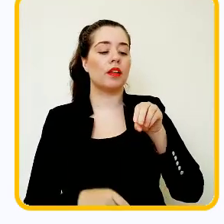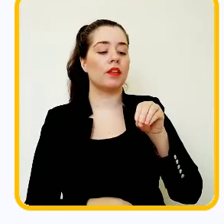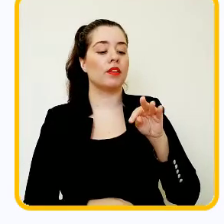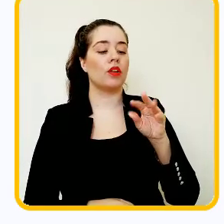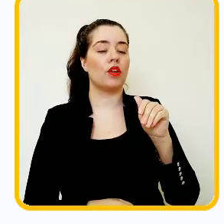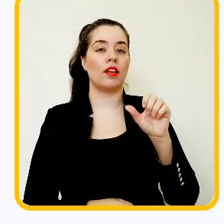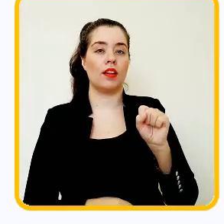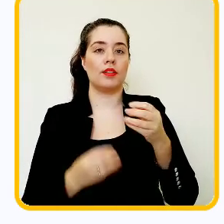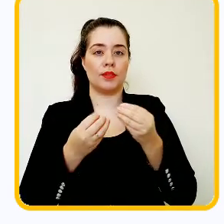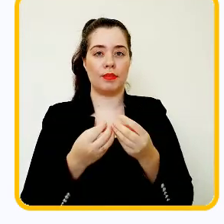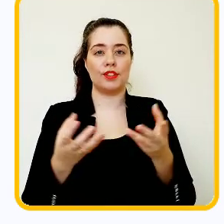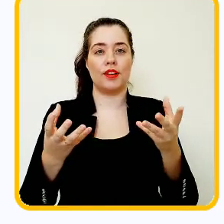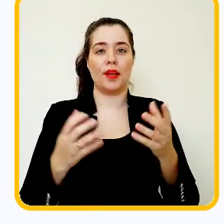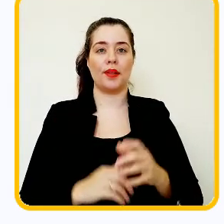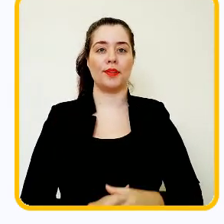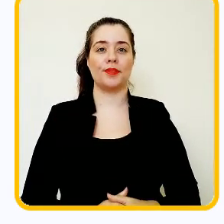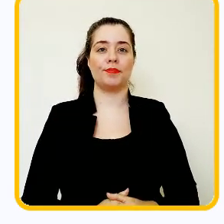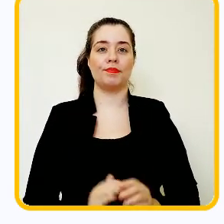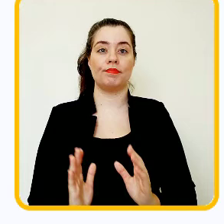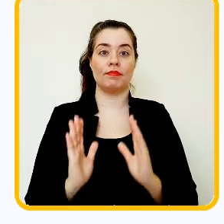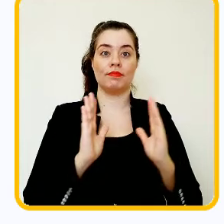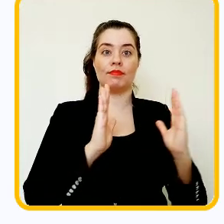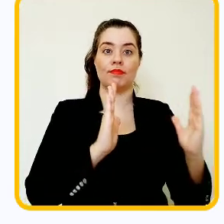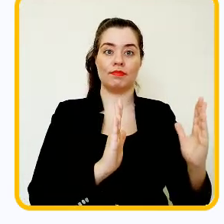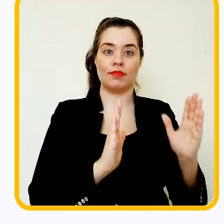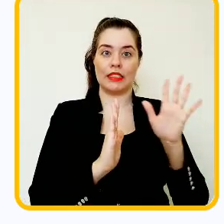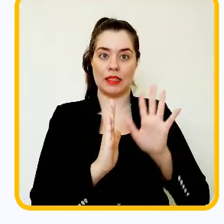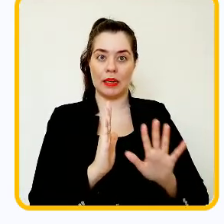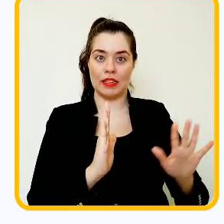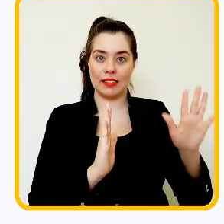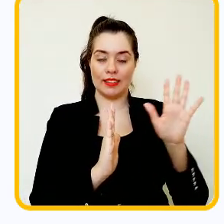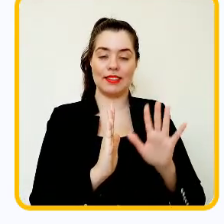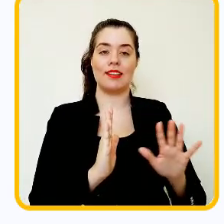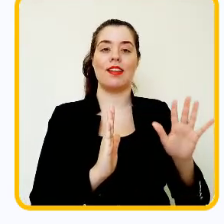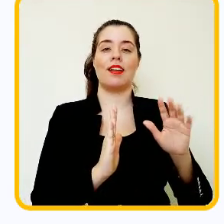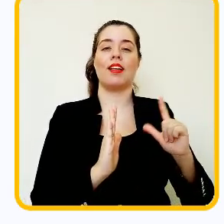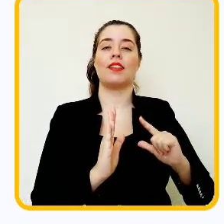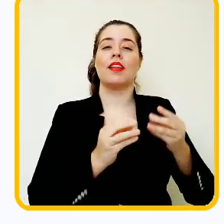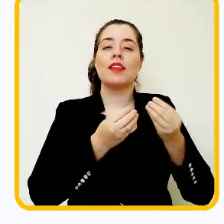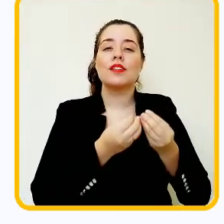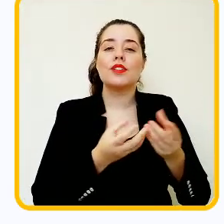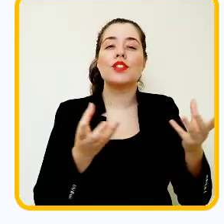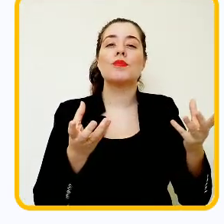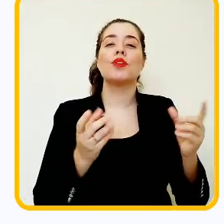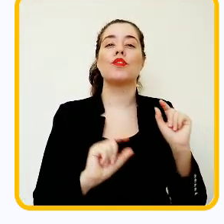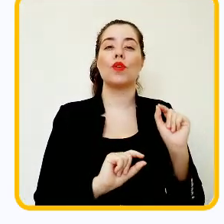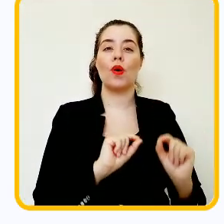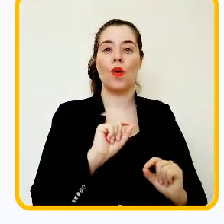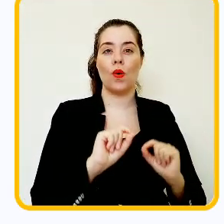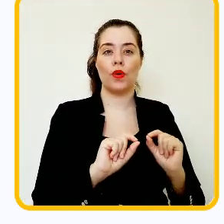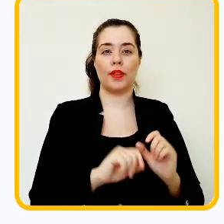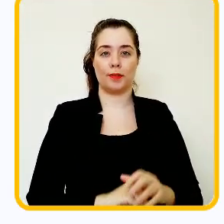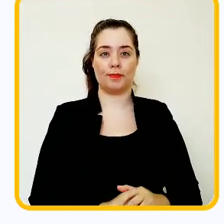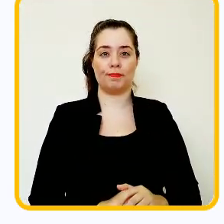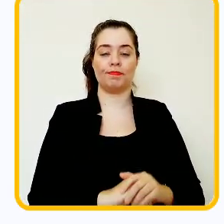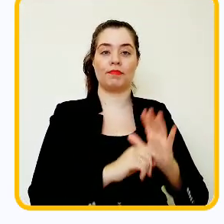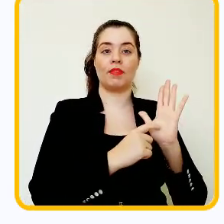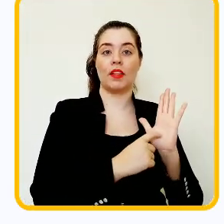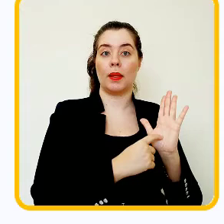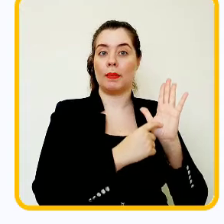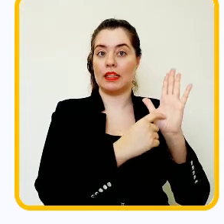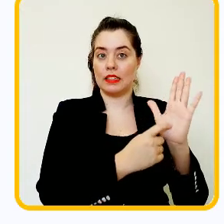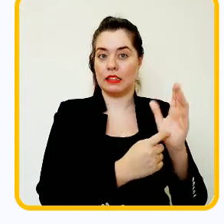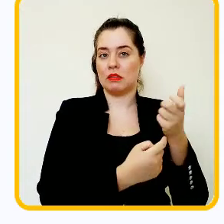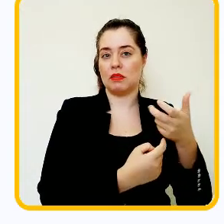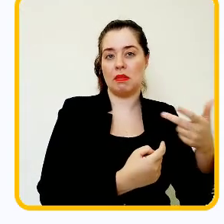compartilhadas. Na terceira parte da tela, fica disponível, na área central, o espaço